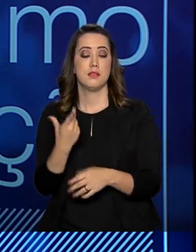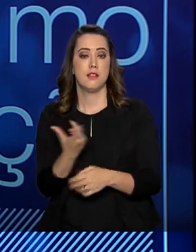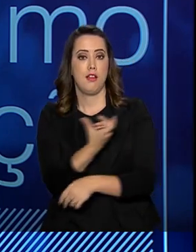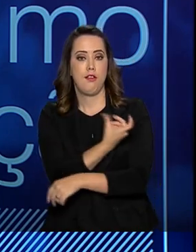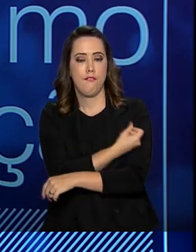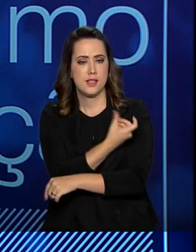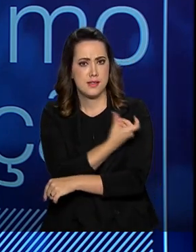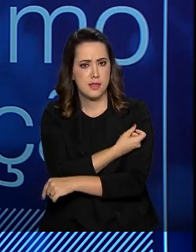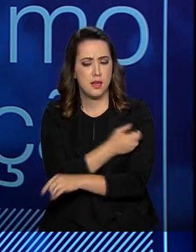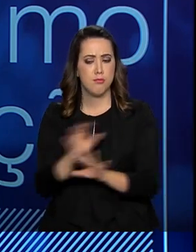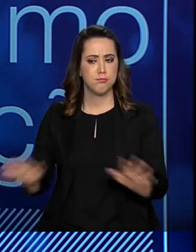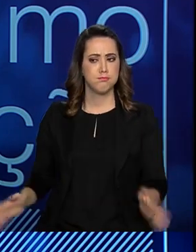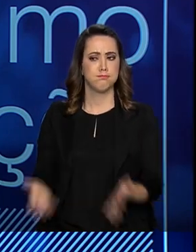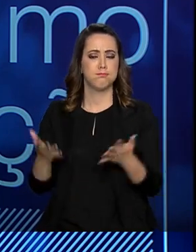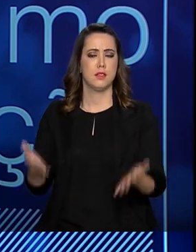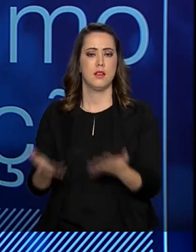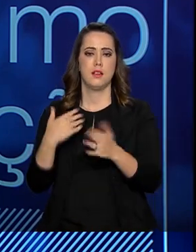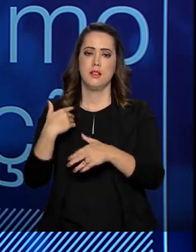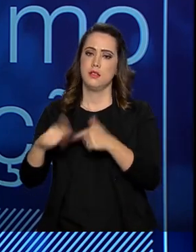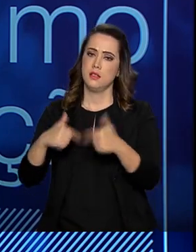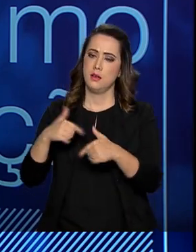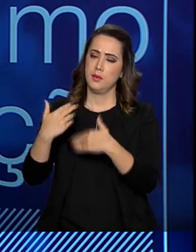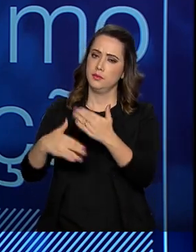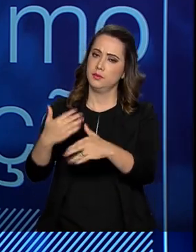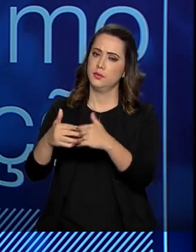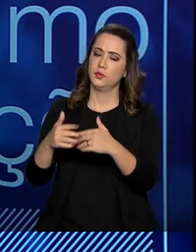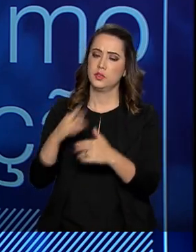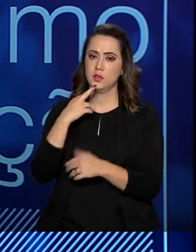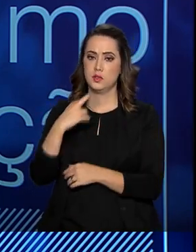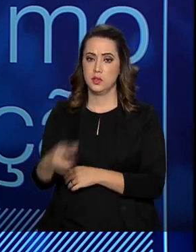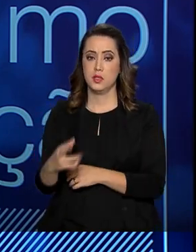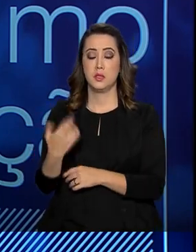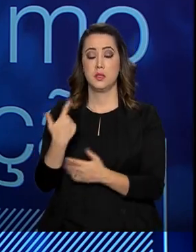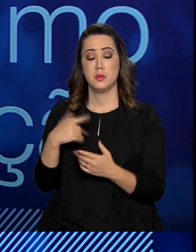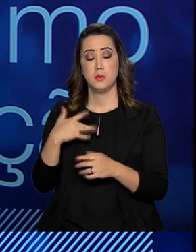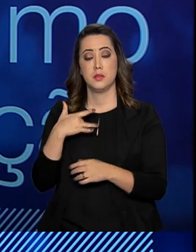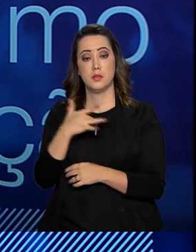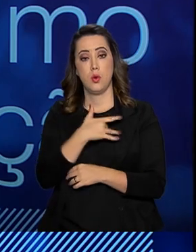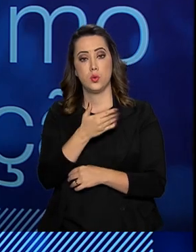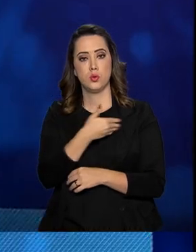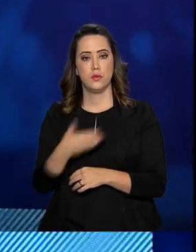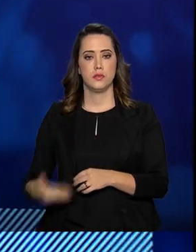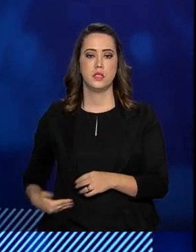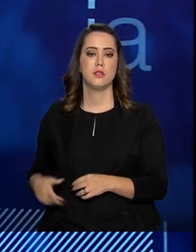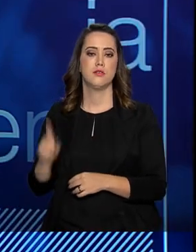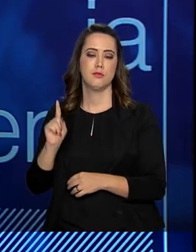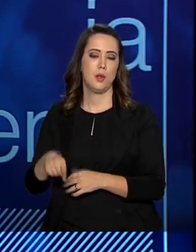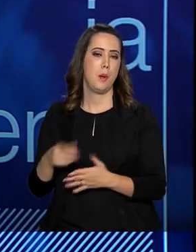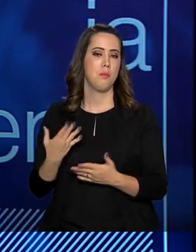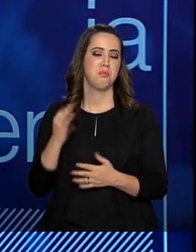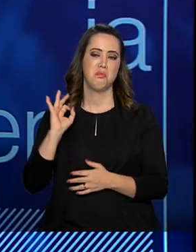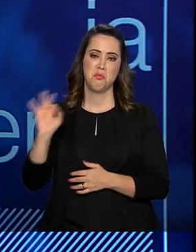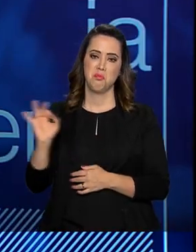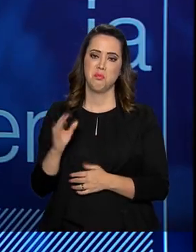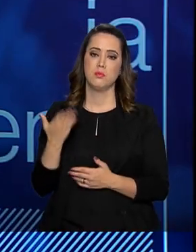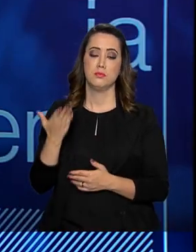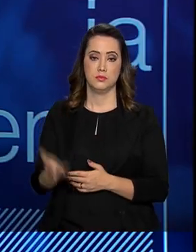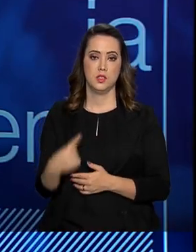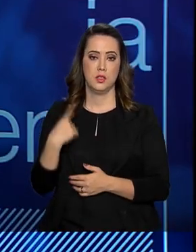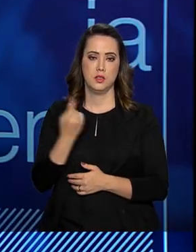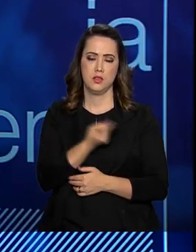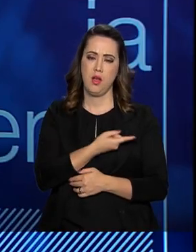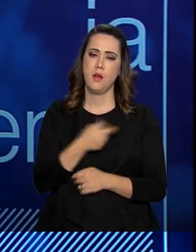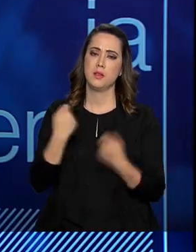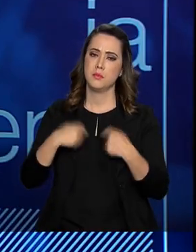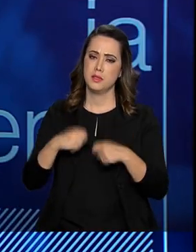e trabalhando o desenvolvimento de soluções no âmbito da saúde pública. Então, foi muito exitoso e nós